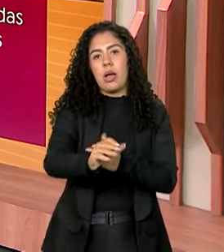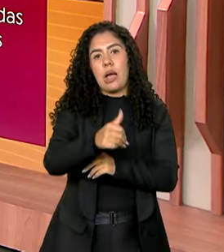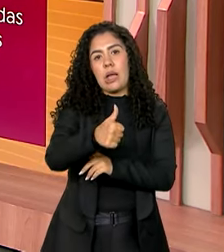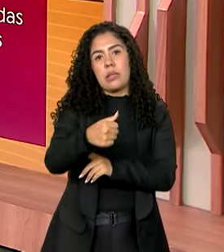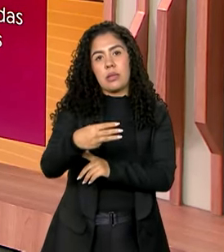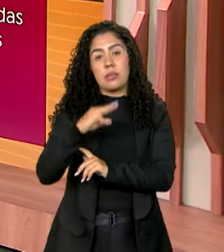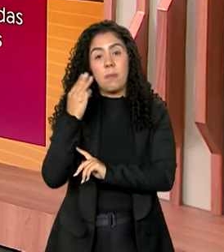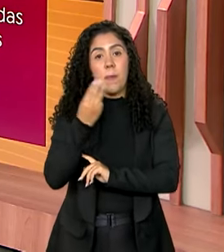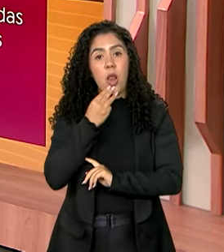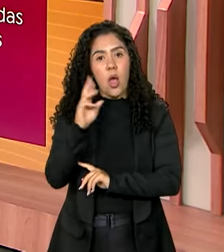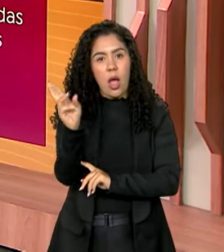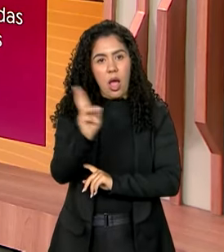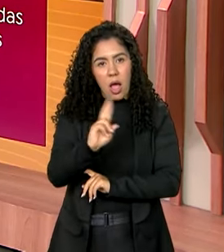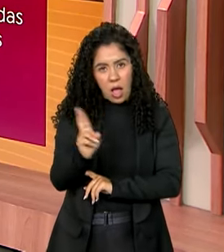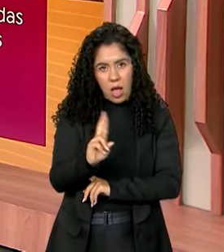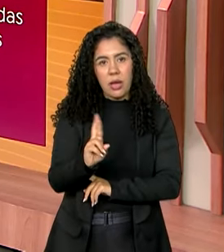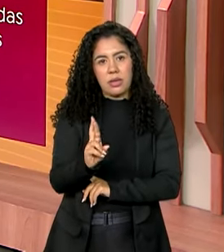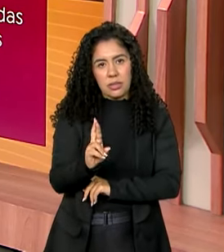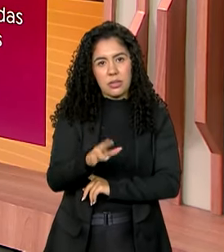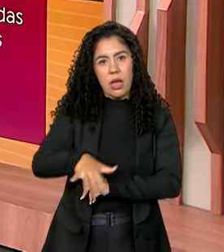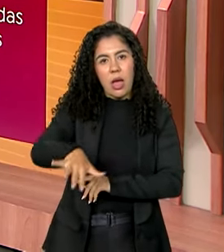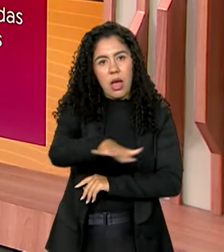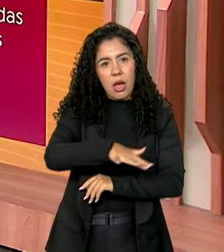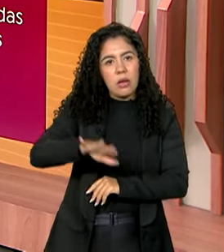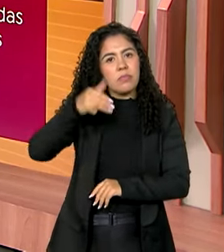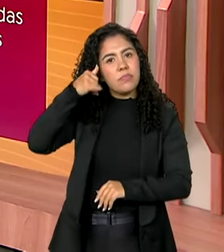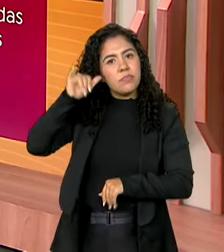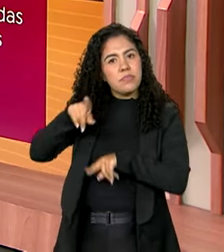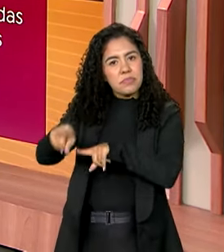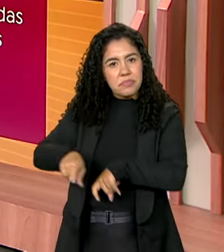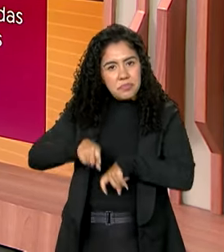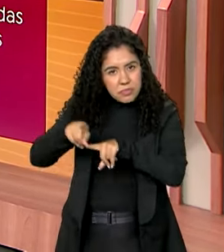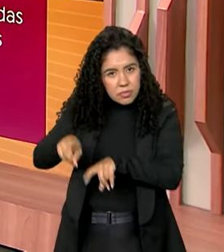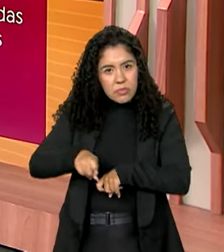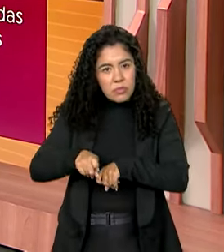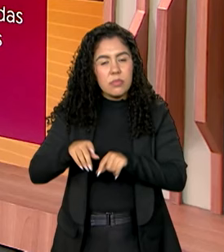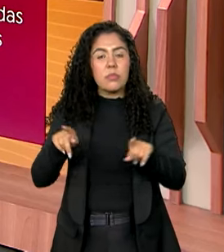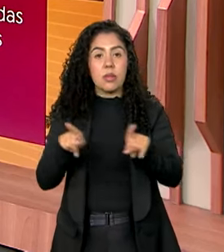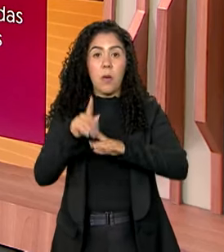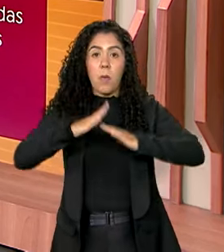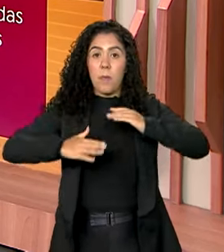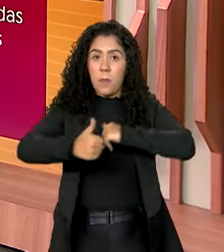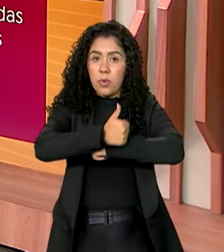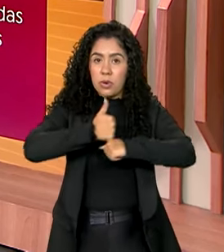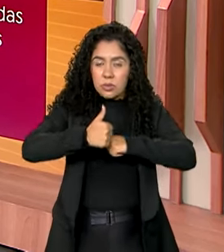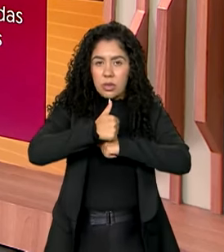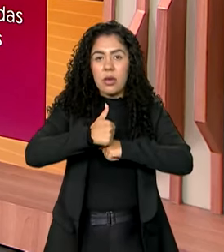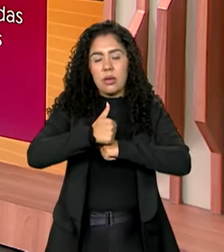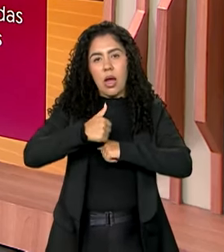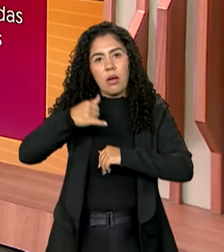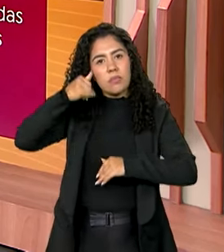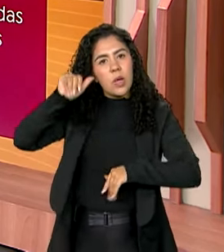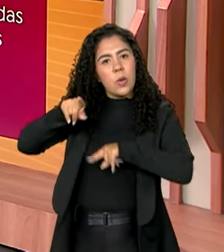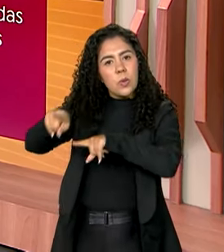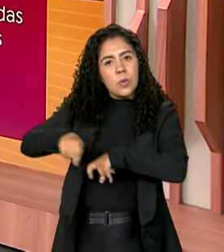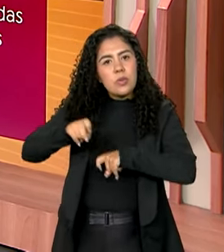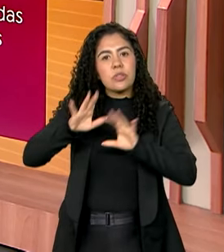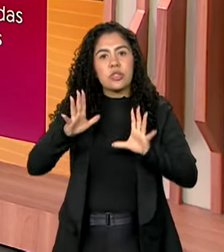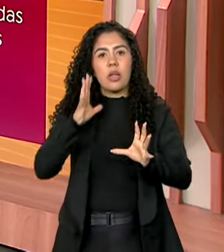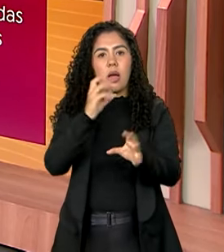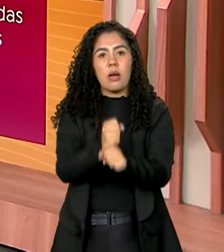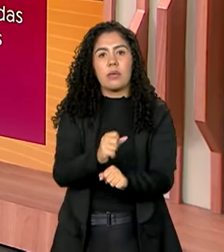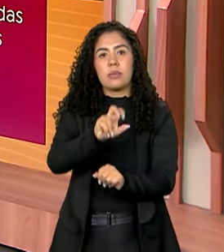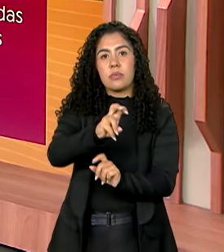milhões de reais em créditos para o agronegócio. Com os agricultores familiares, foram assinados 56